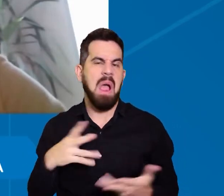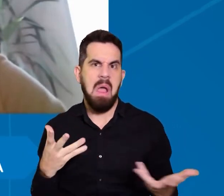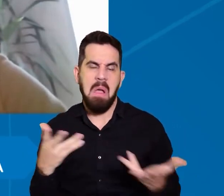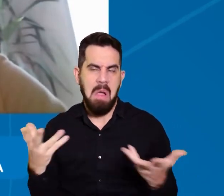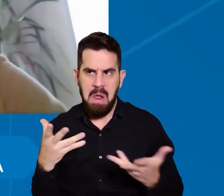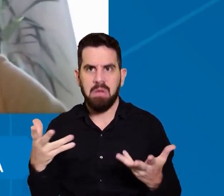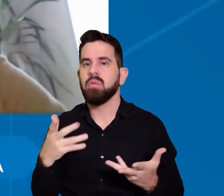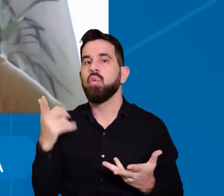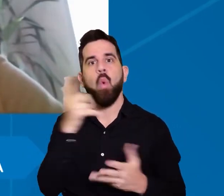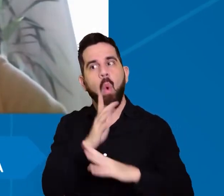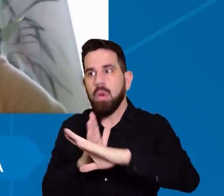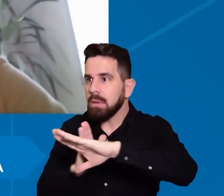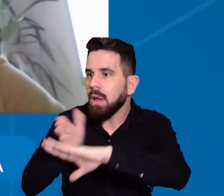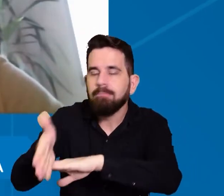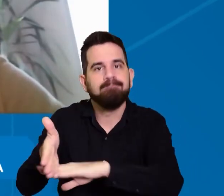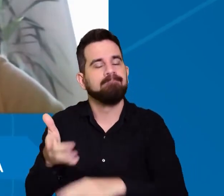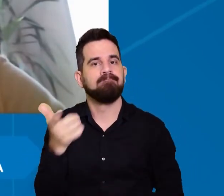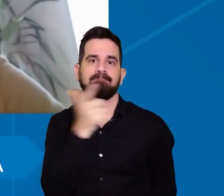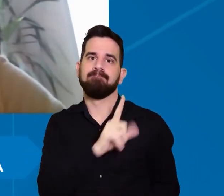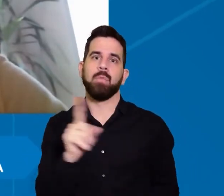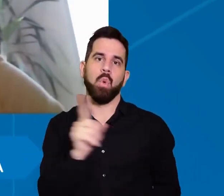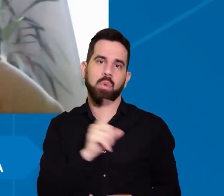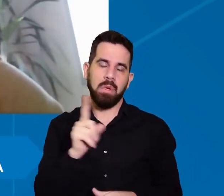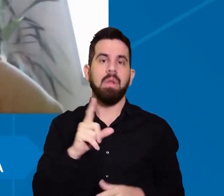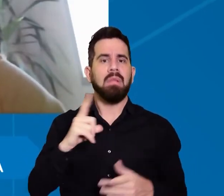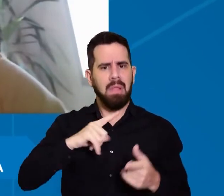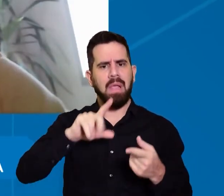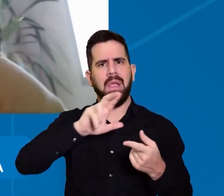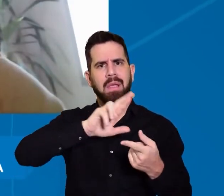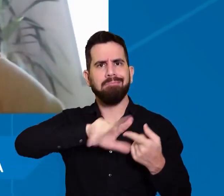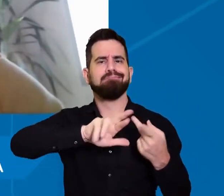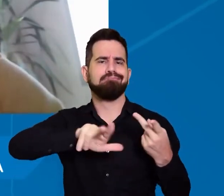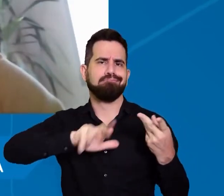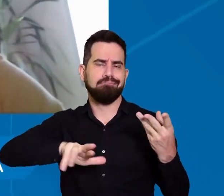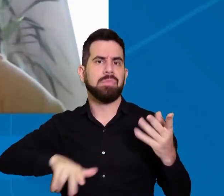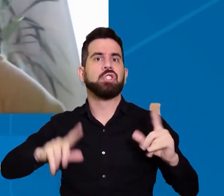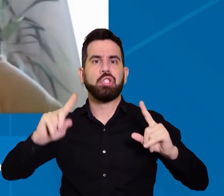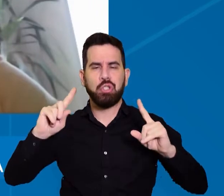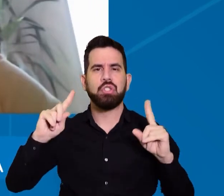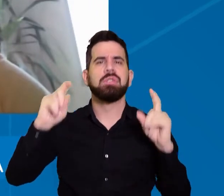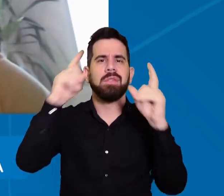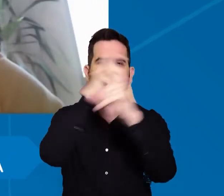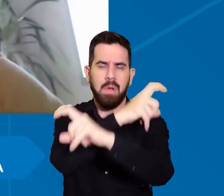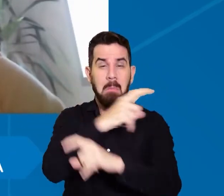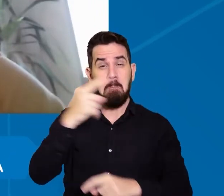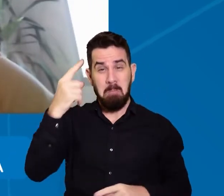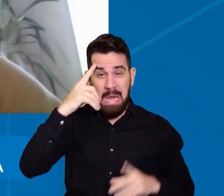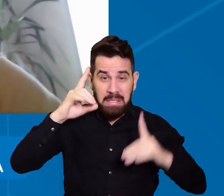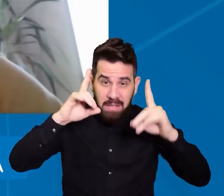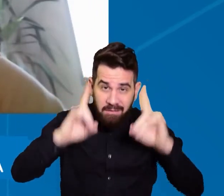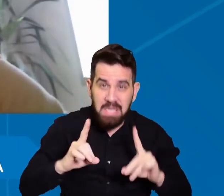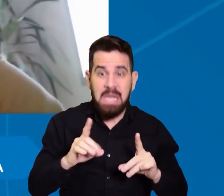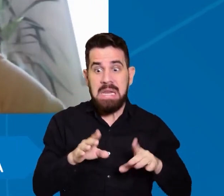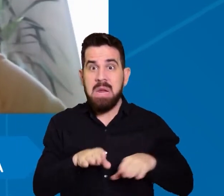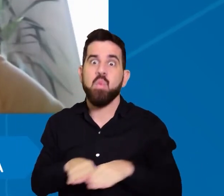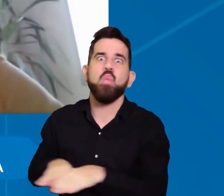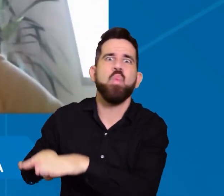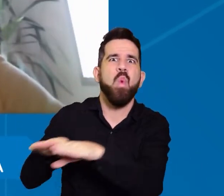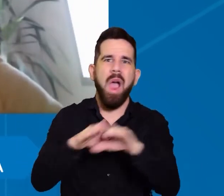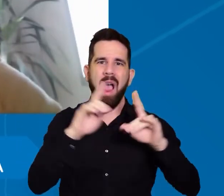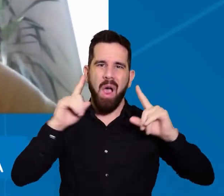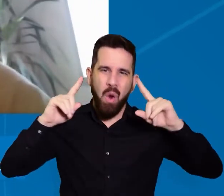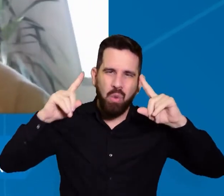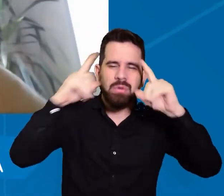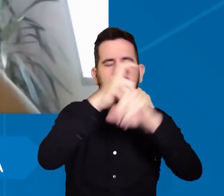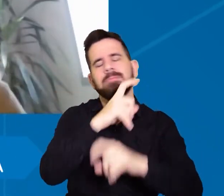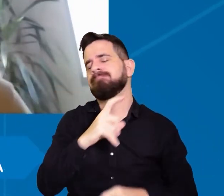uma série de dificuldades que nem sempre são as mesmas para cada tipo de deficiência, não é? E nós